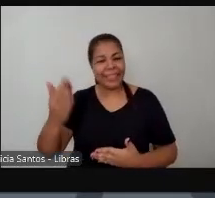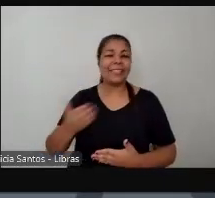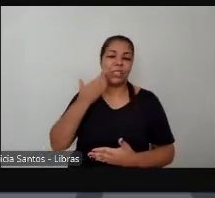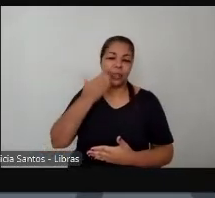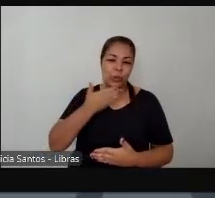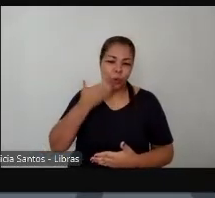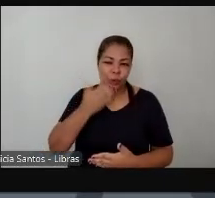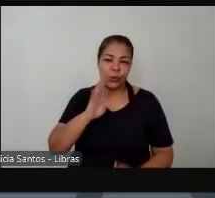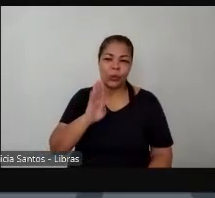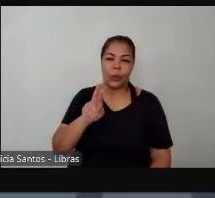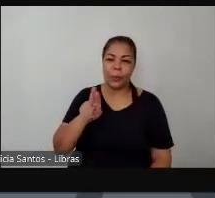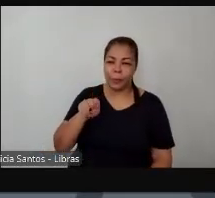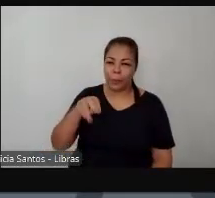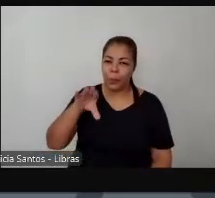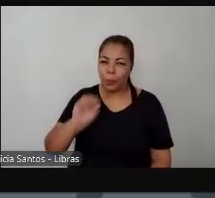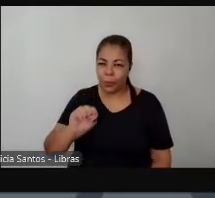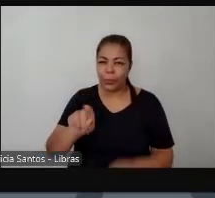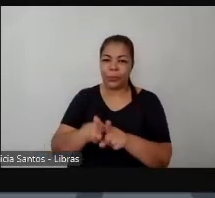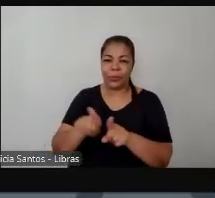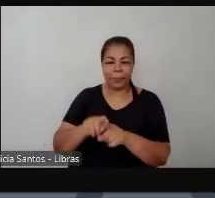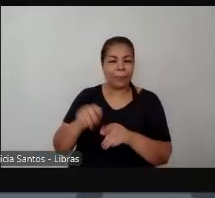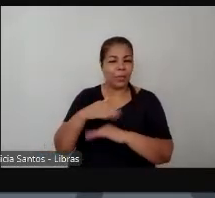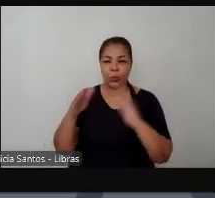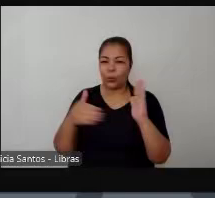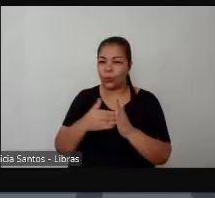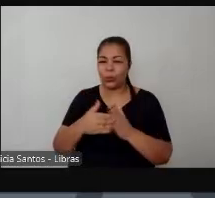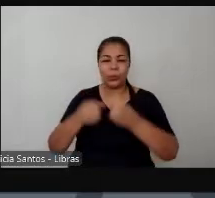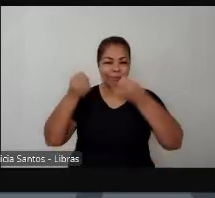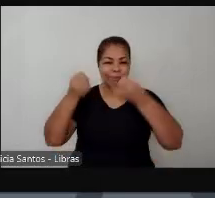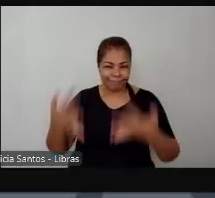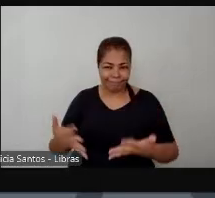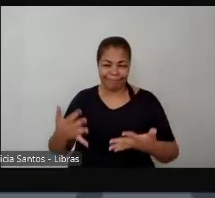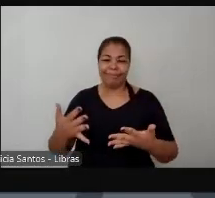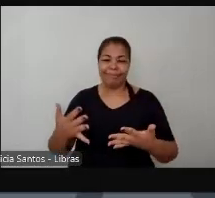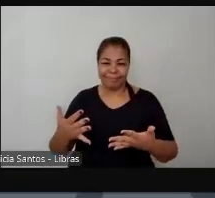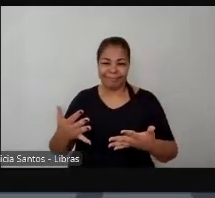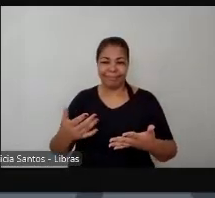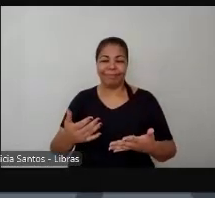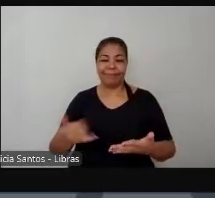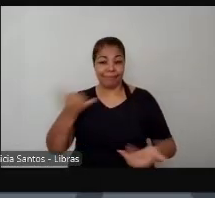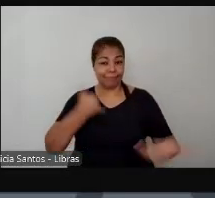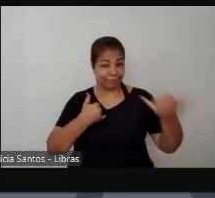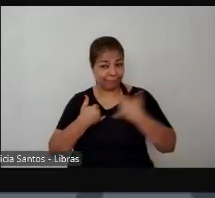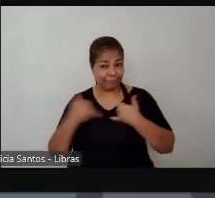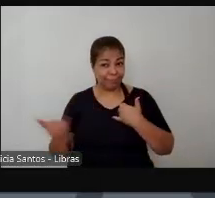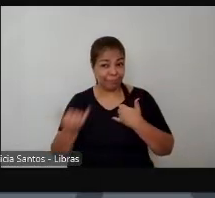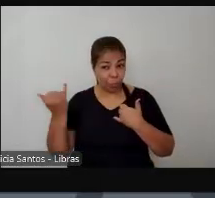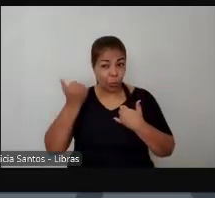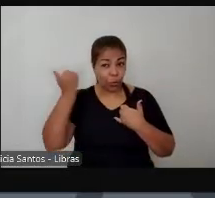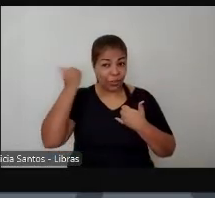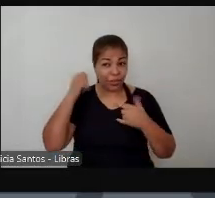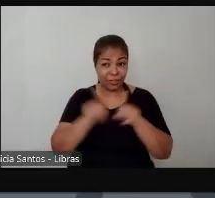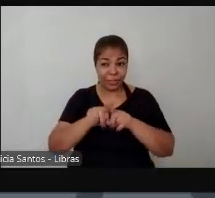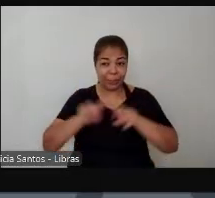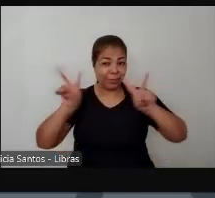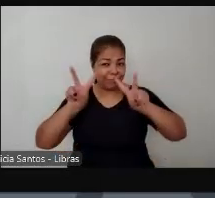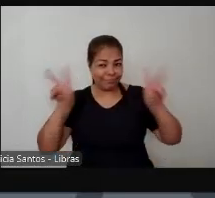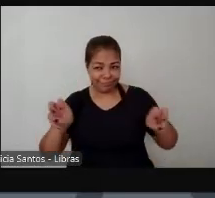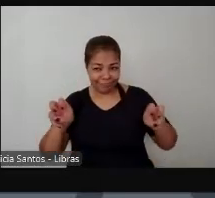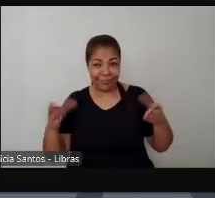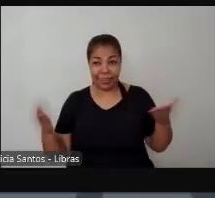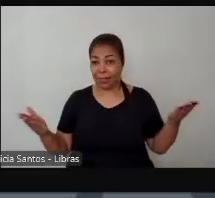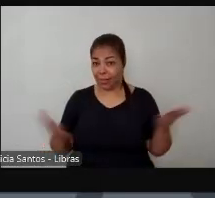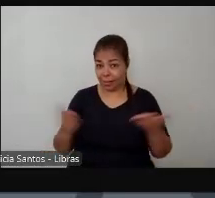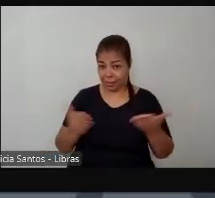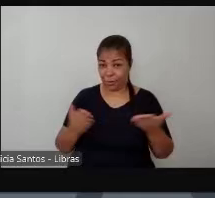e conjunto de pesquisas que tem realizado e que trazem novos e importantes elementos para essa equação brasileira violência versus